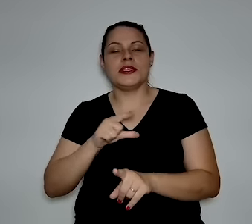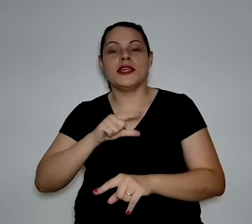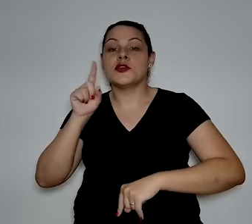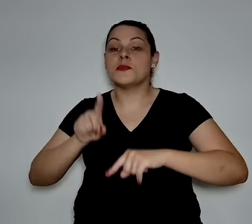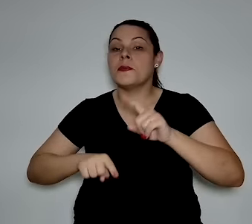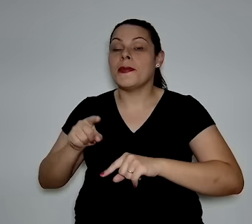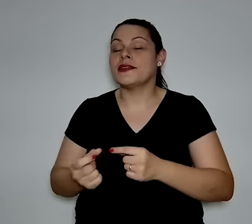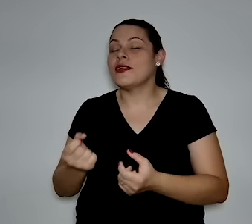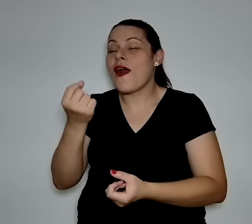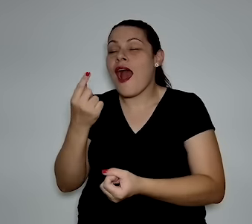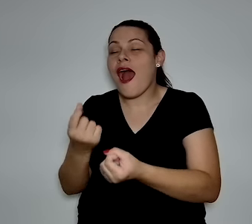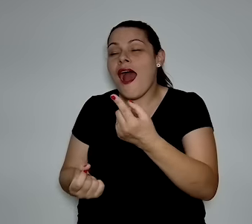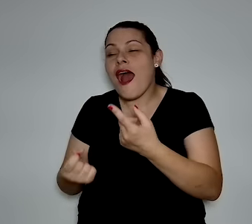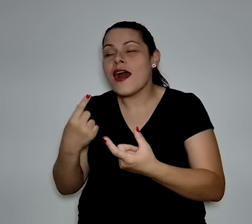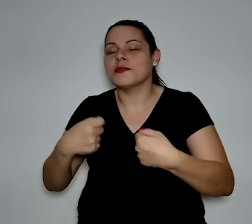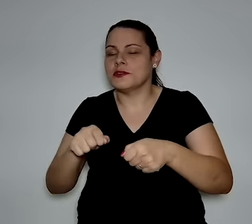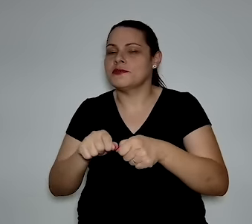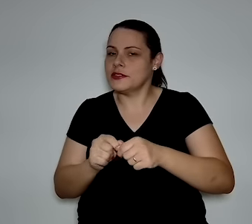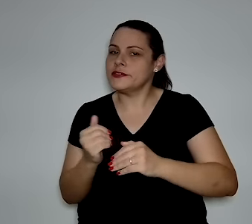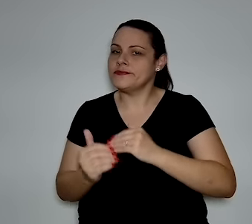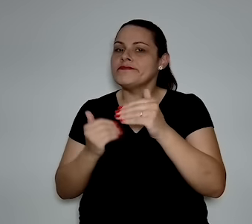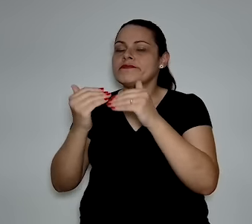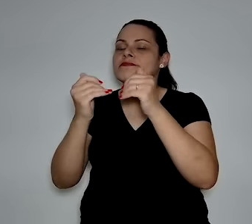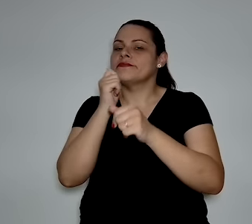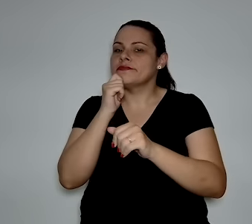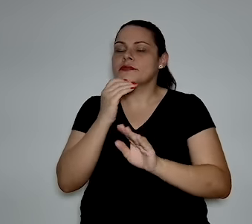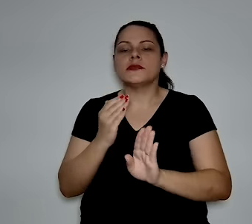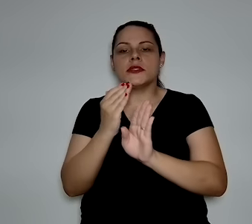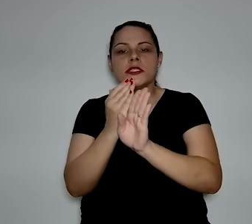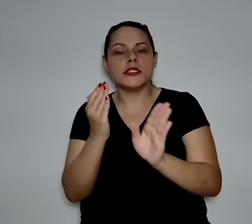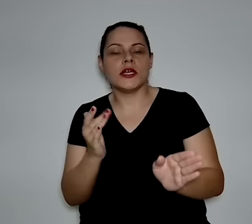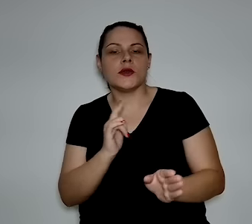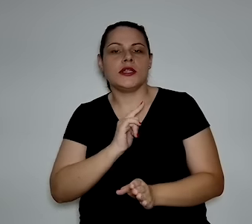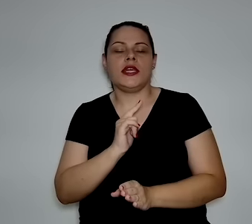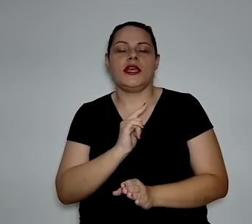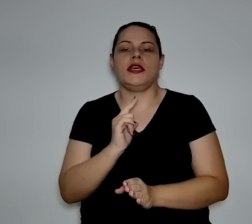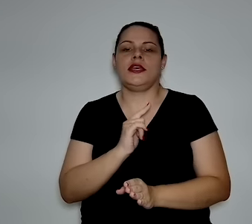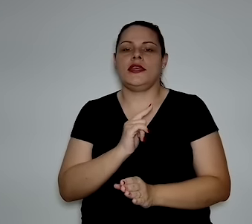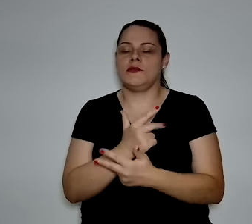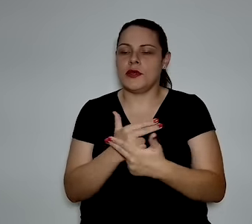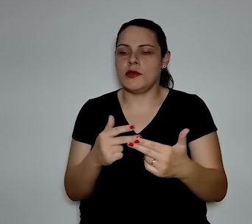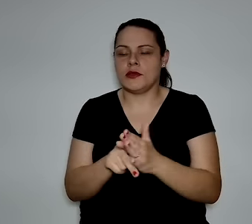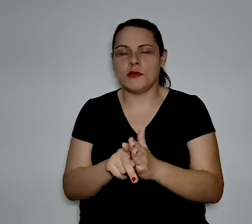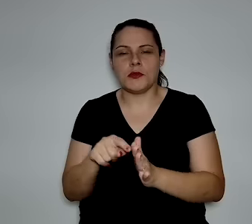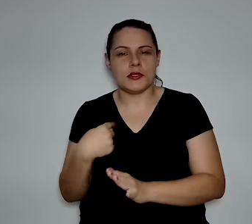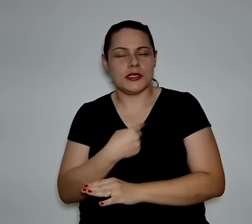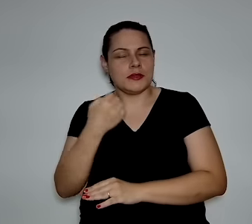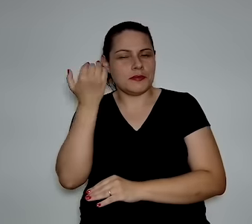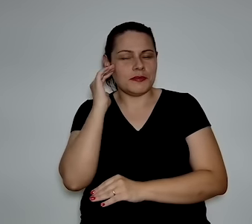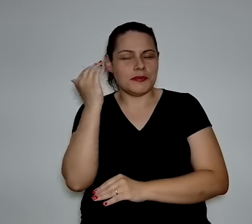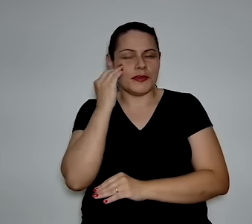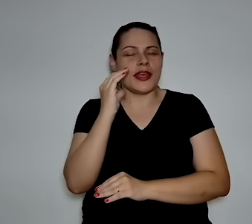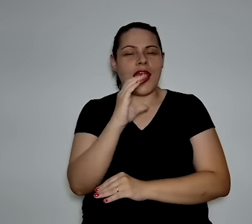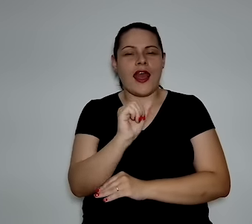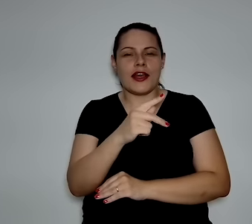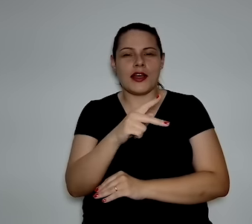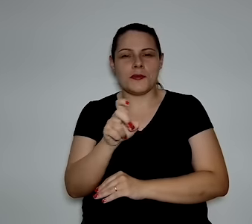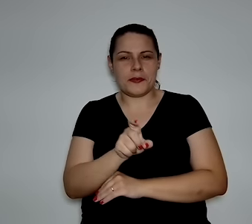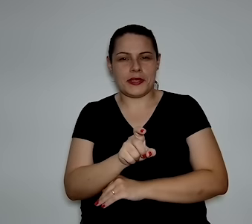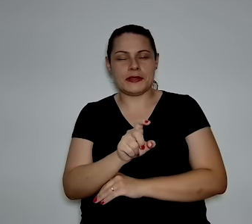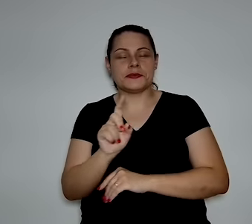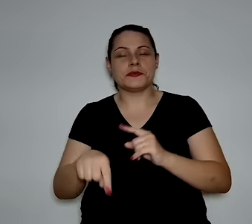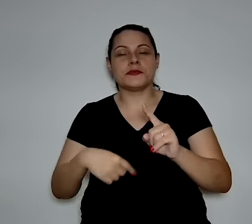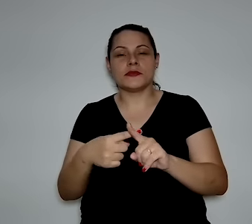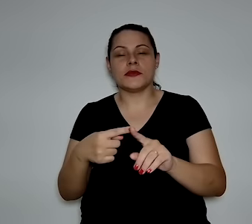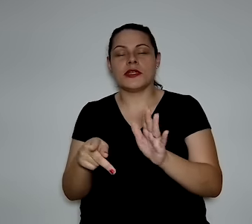temos uma questão de materiais raros que precisam ser desenvolvidos. Então, temos aqui uma questão também de CAPEX. Além,